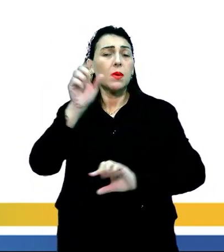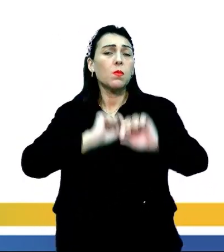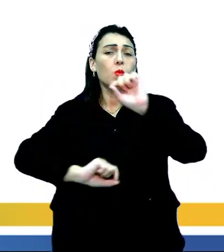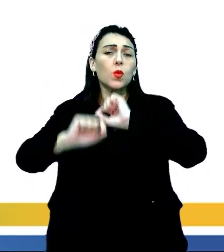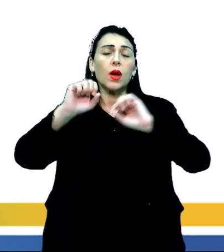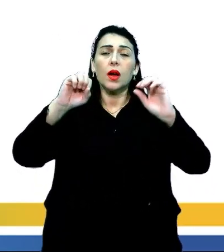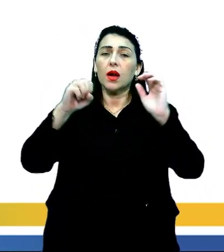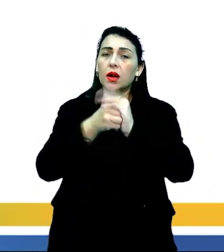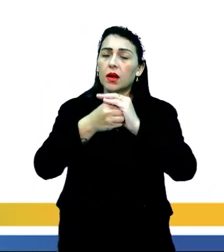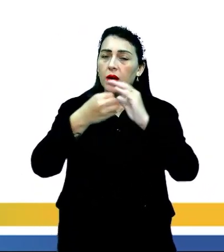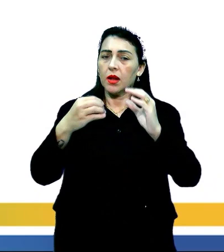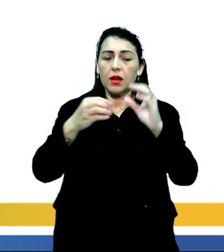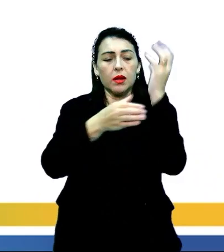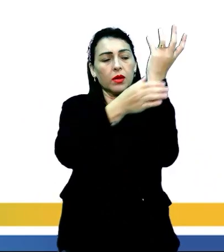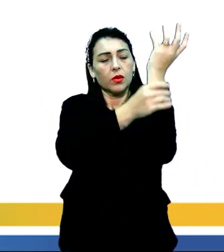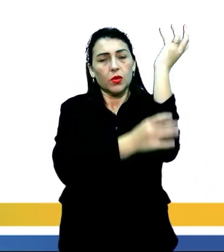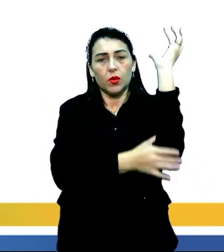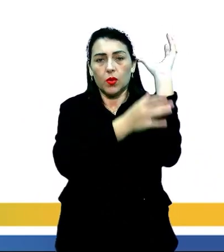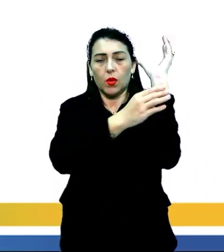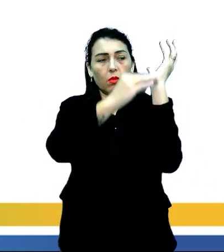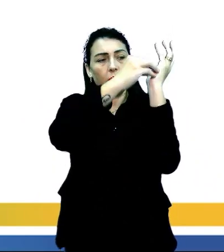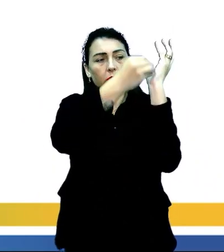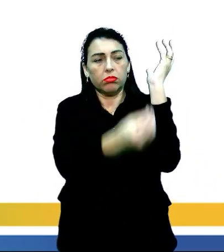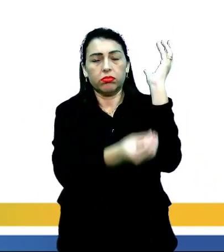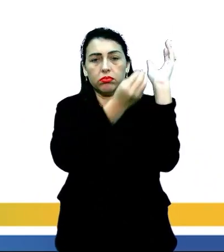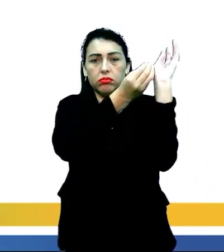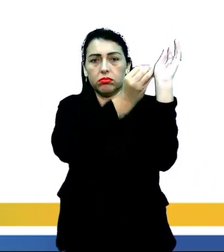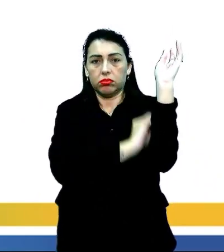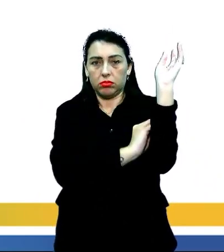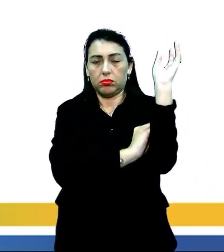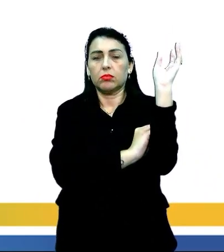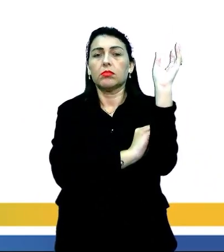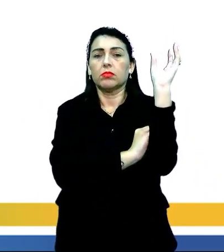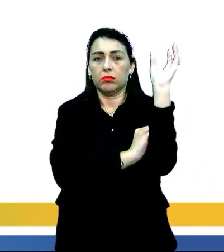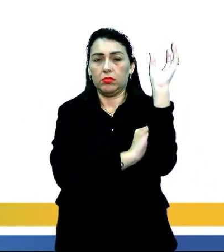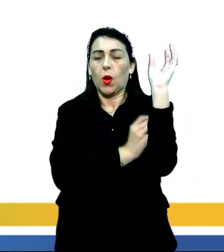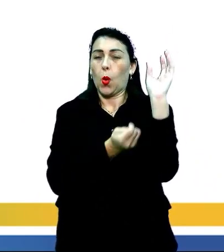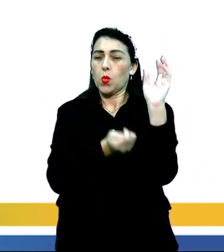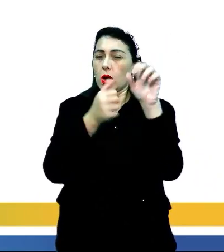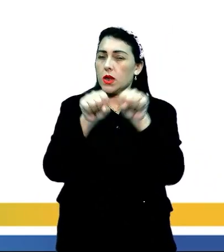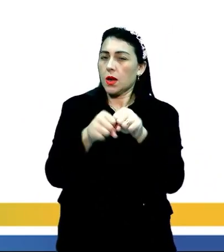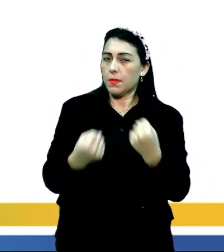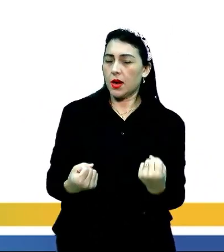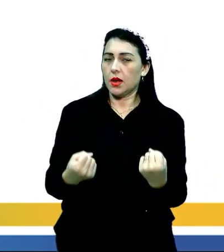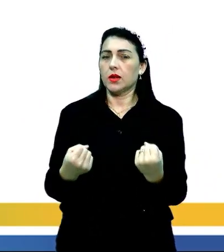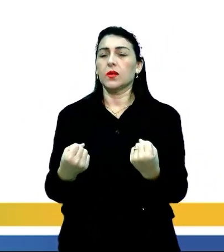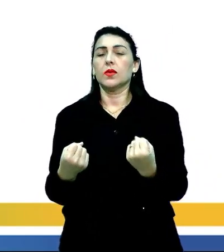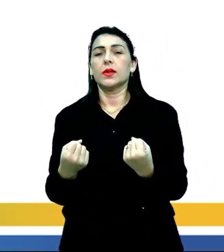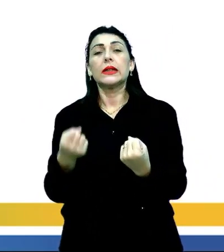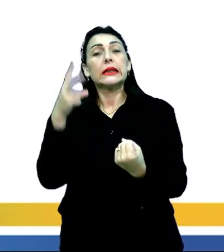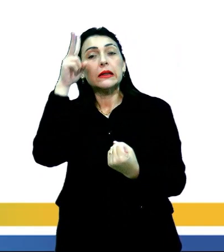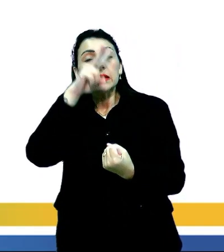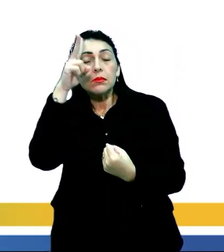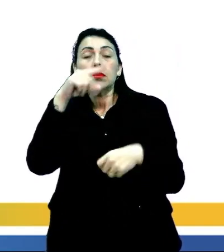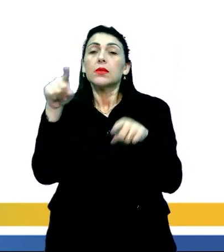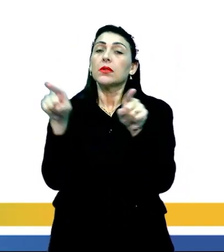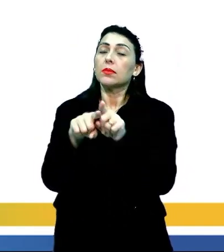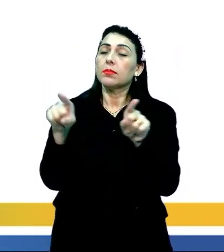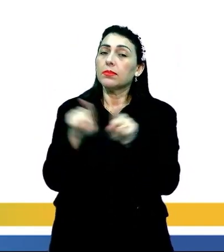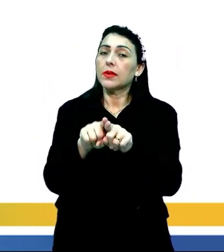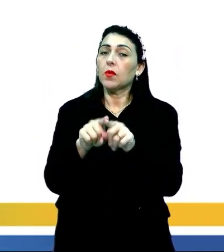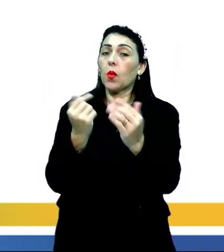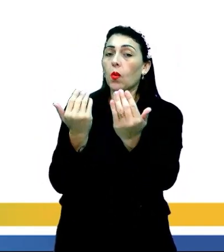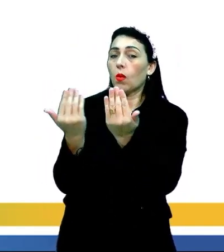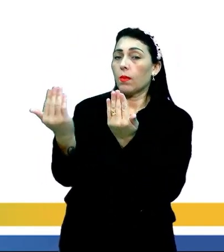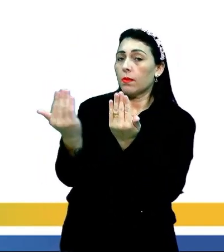essa característica, tá? Troncos e galhos retorcidos, ok? Lembrando que também, se a gente for